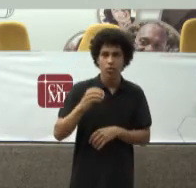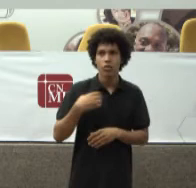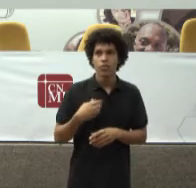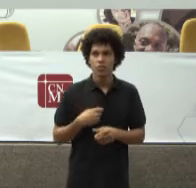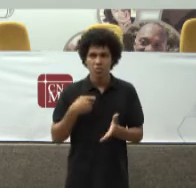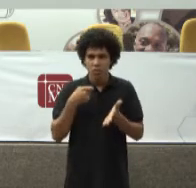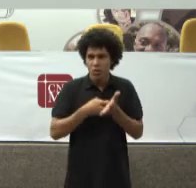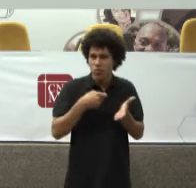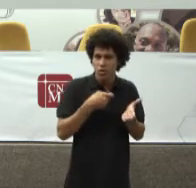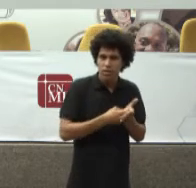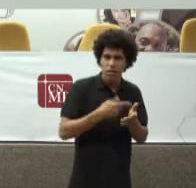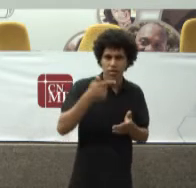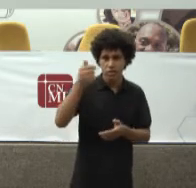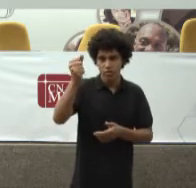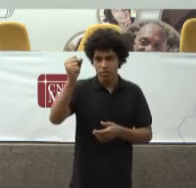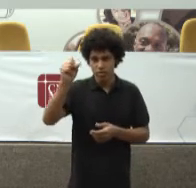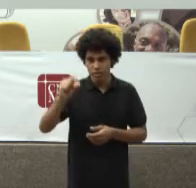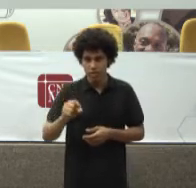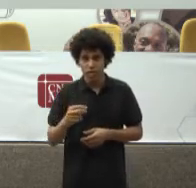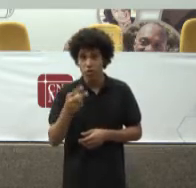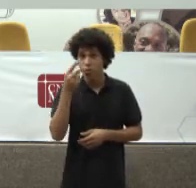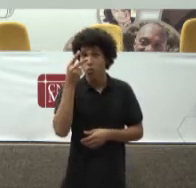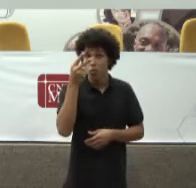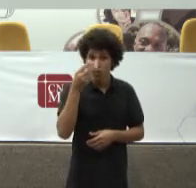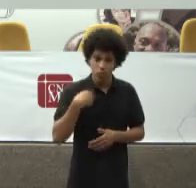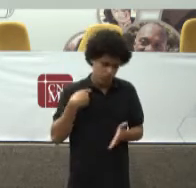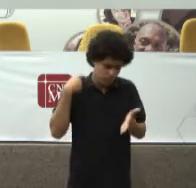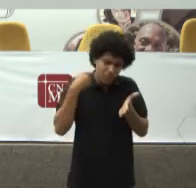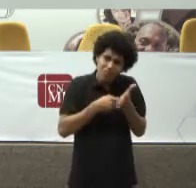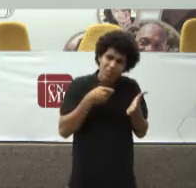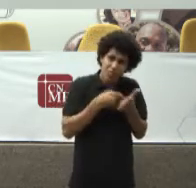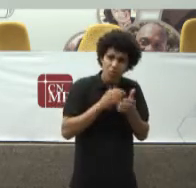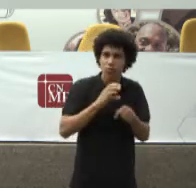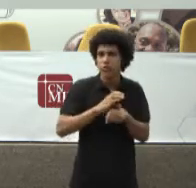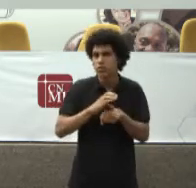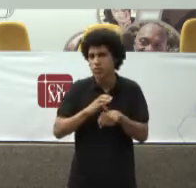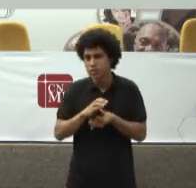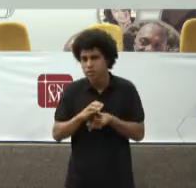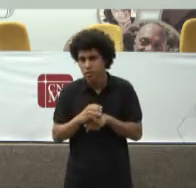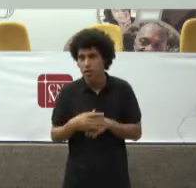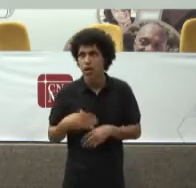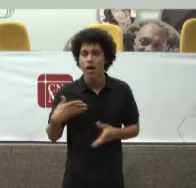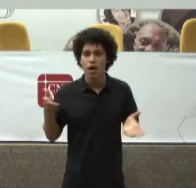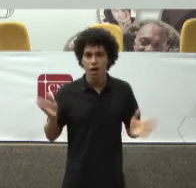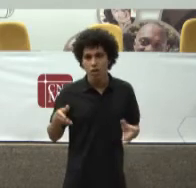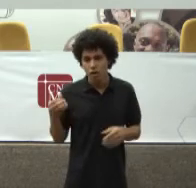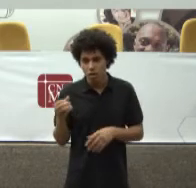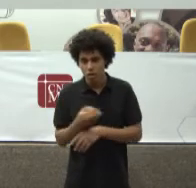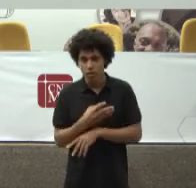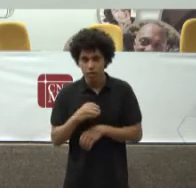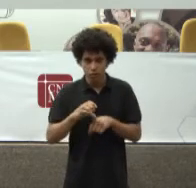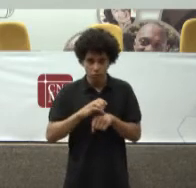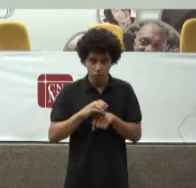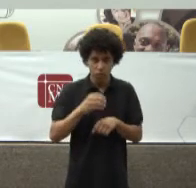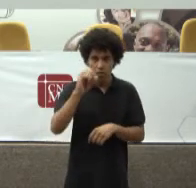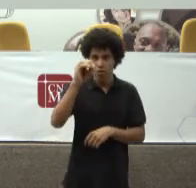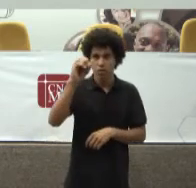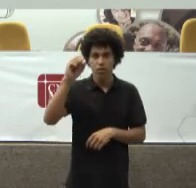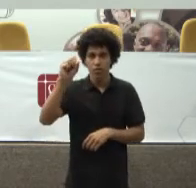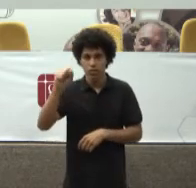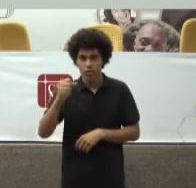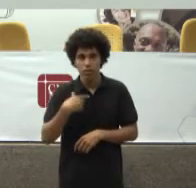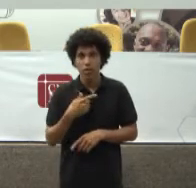Por duas Constituições Autoritárias 67 69 Estamos agora Na Constituição De 88 E nós não